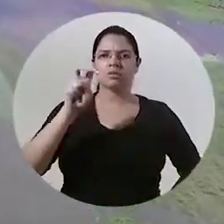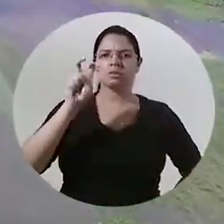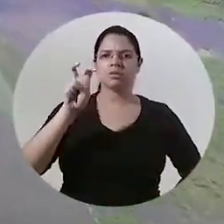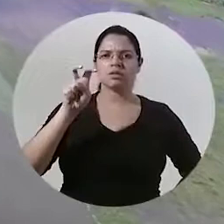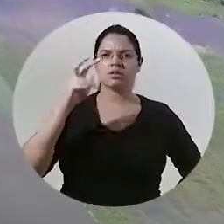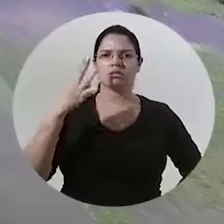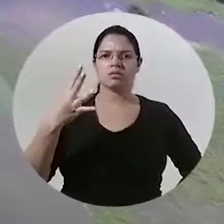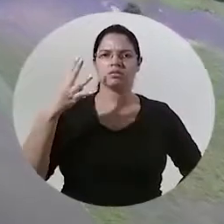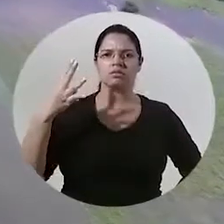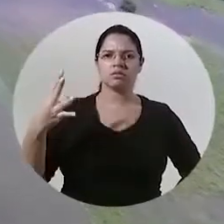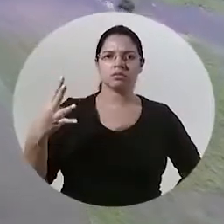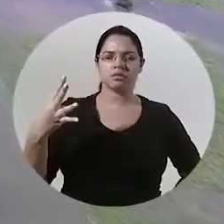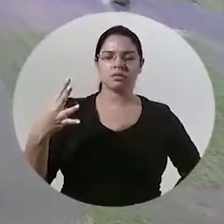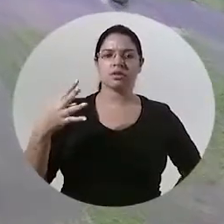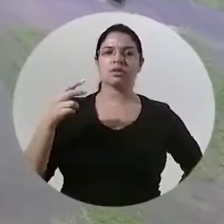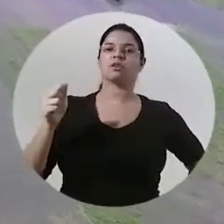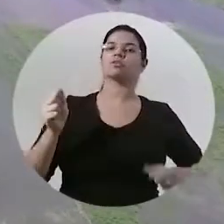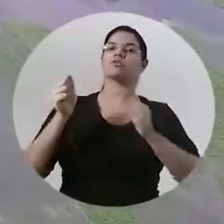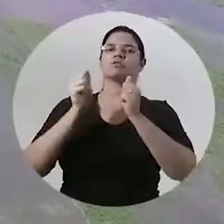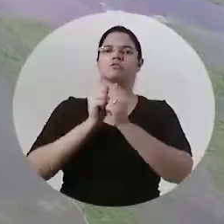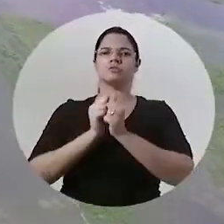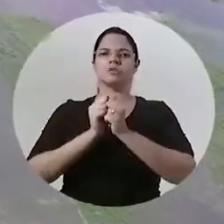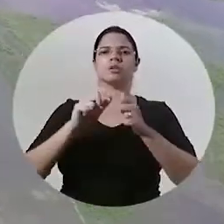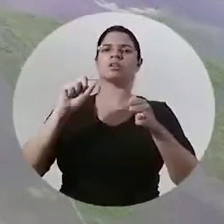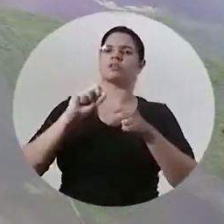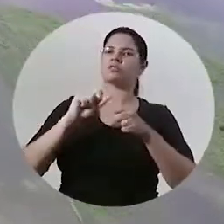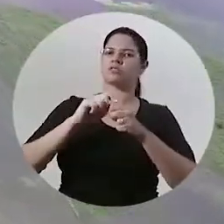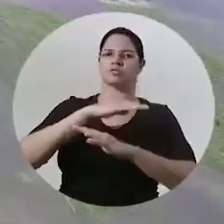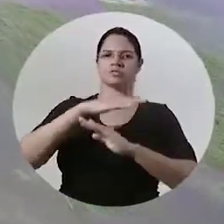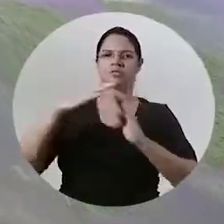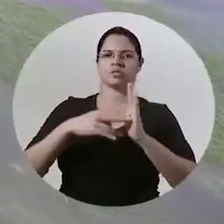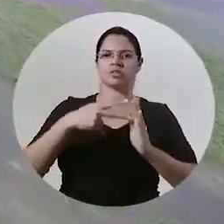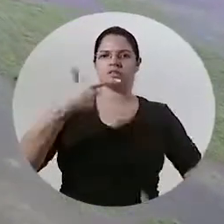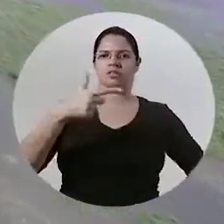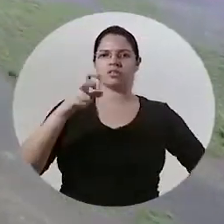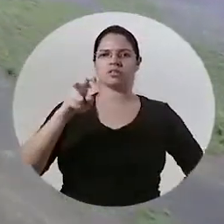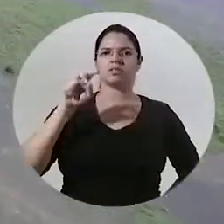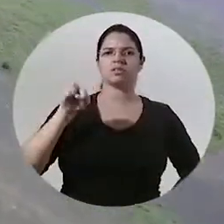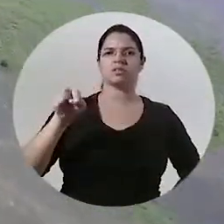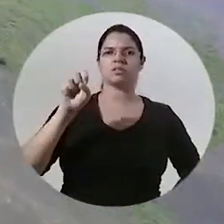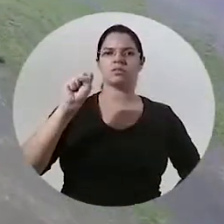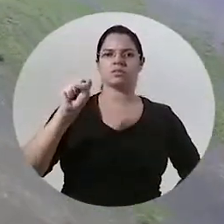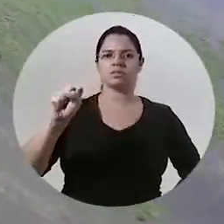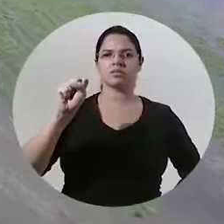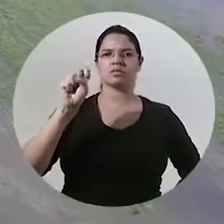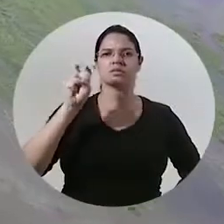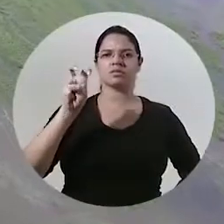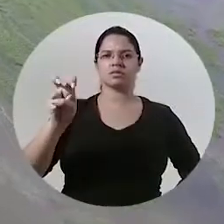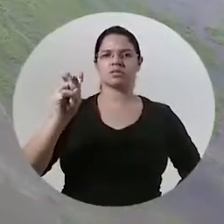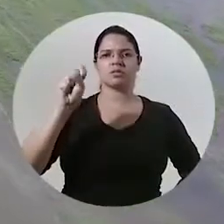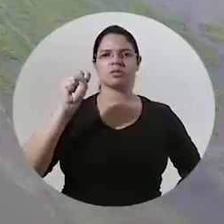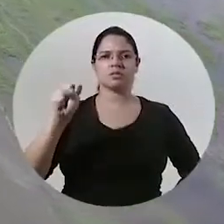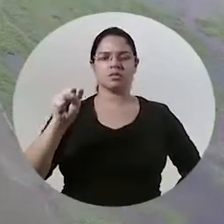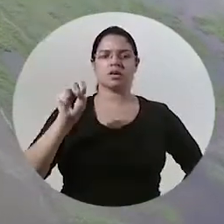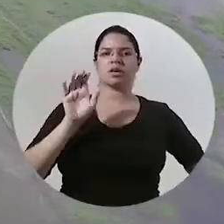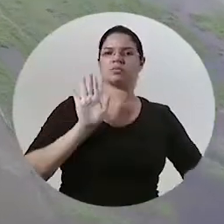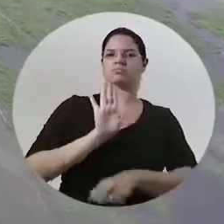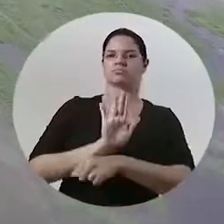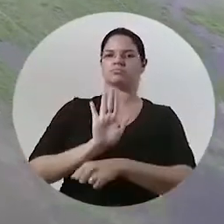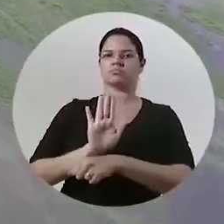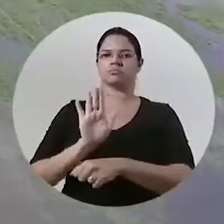juntos fizemos um total de 25.858 atendimentos